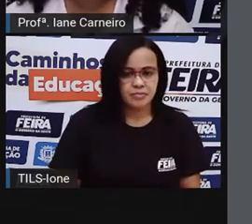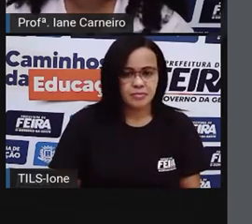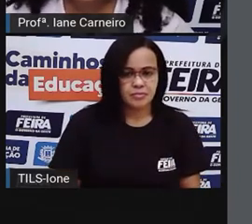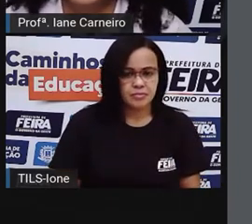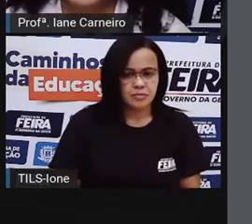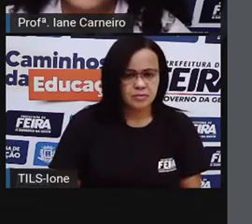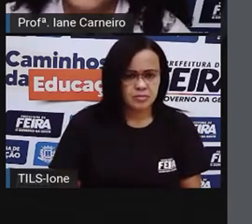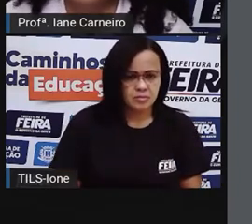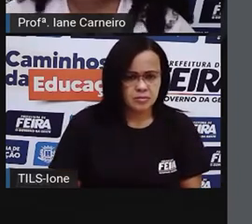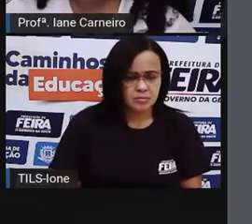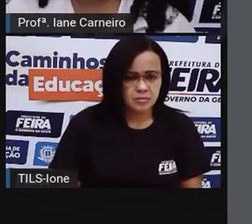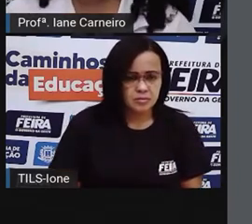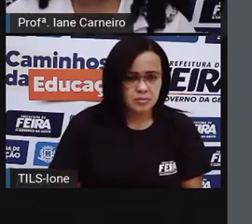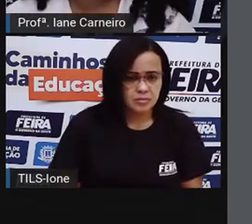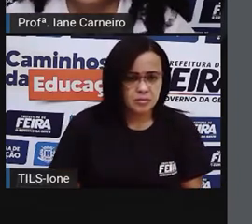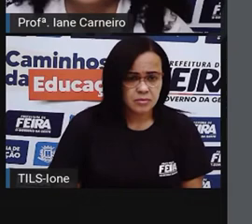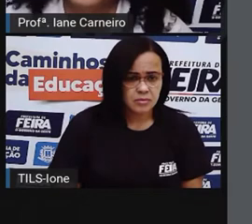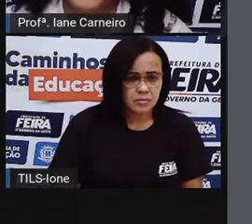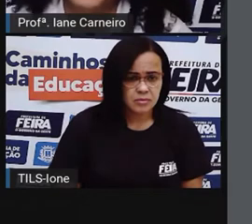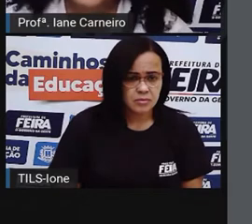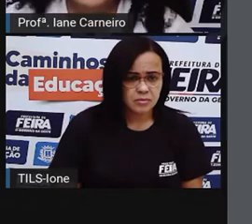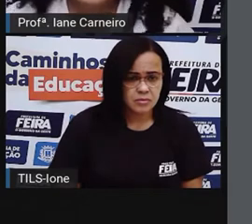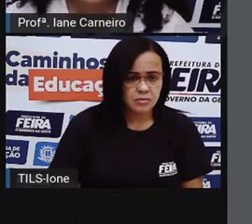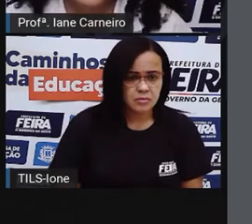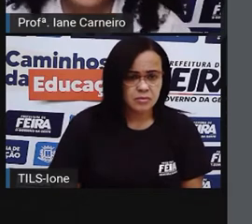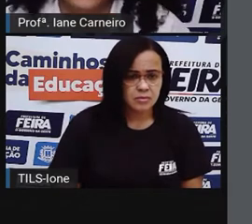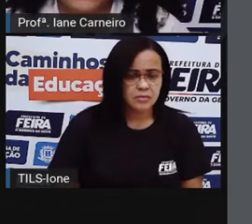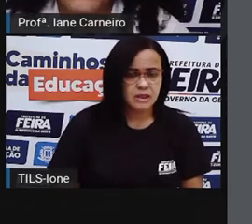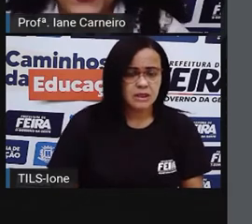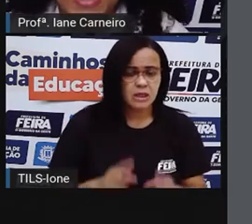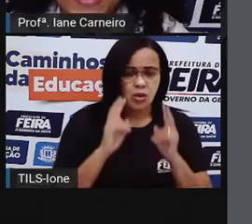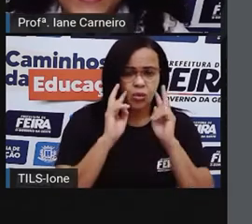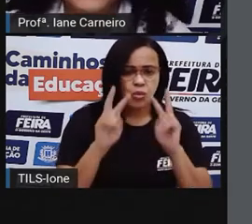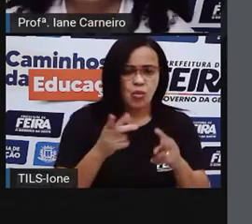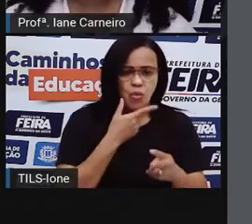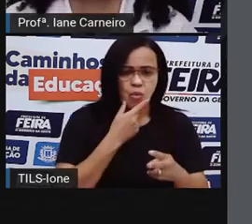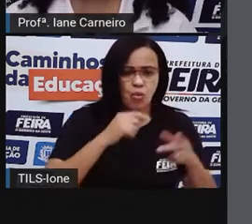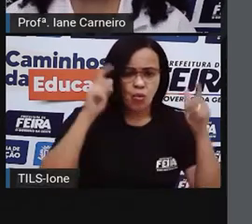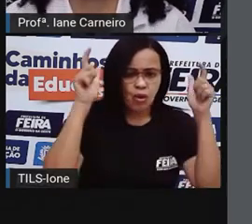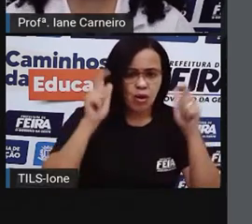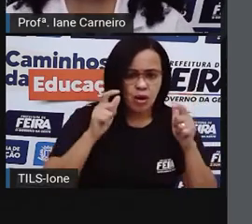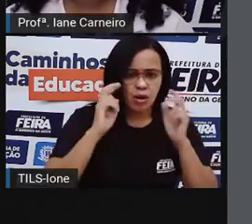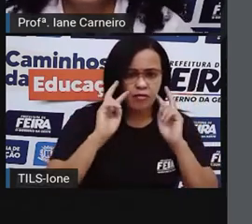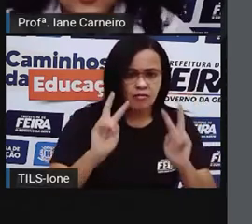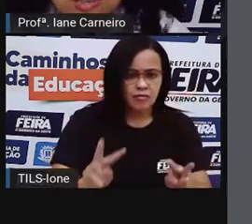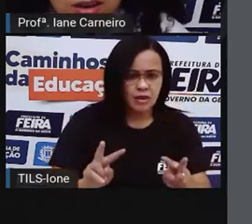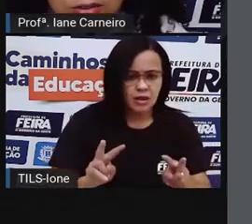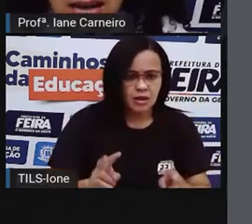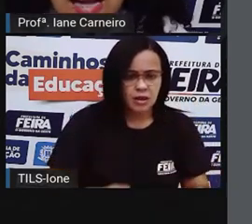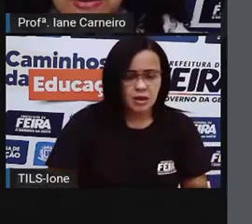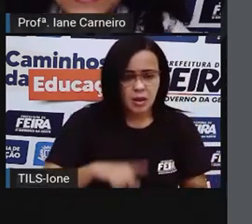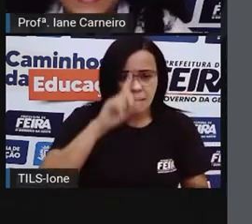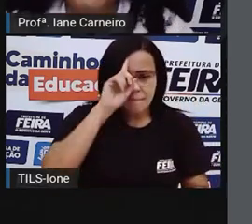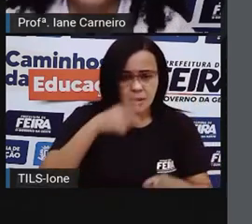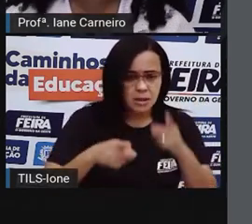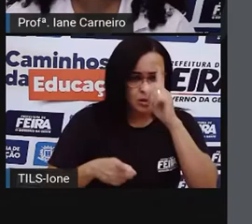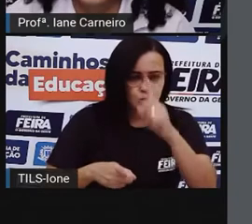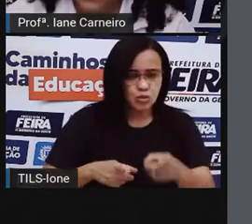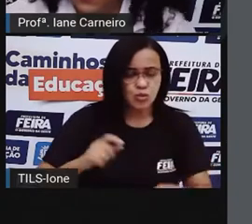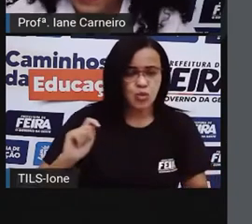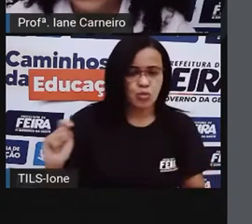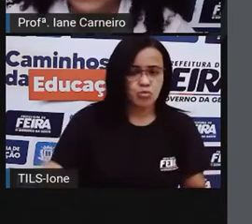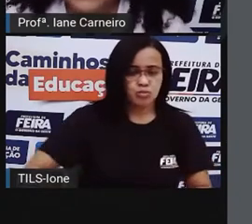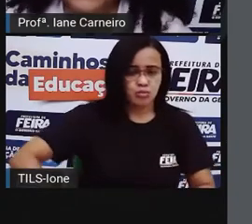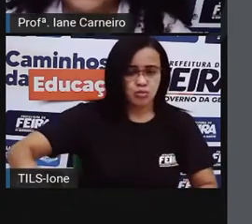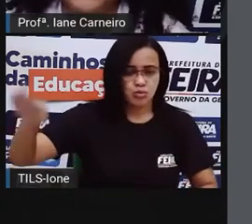O rei, ao ver os insetos por toda a sala avoarem, mandou vir vinte soldados armados